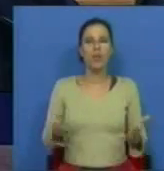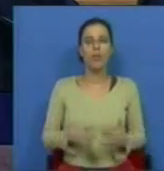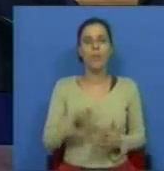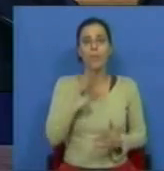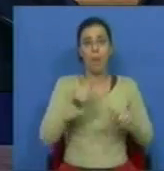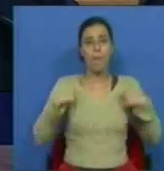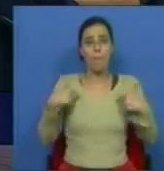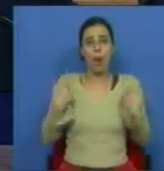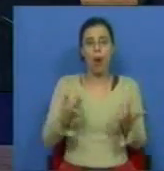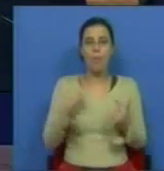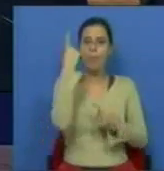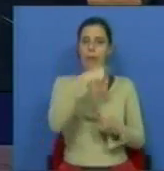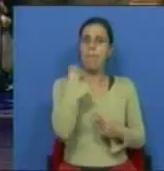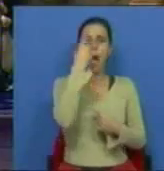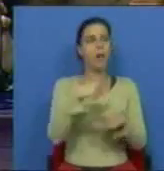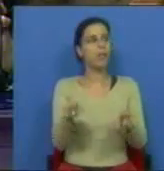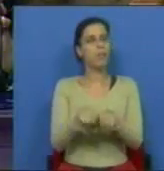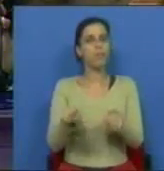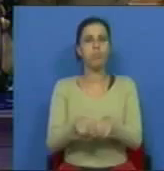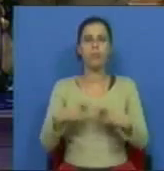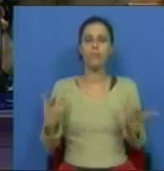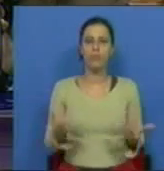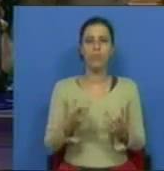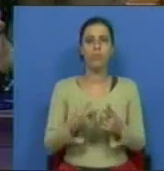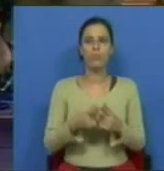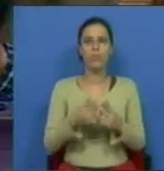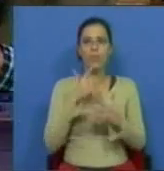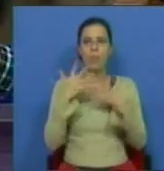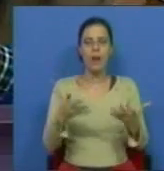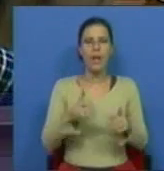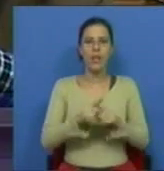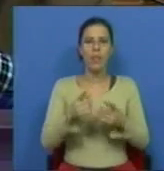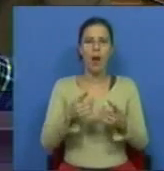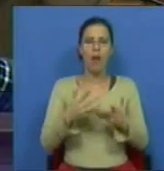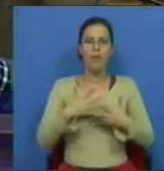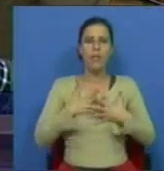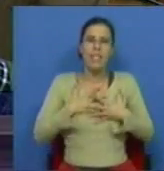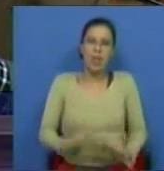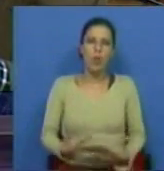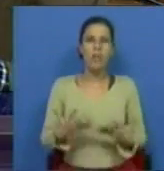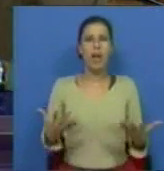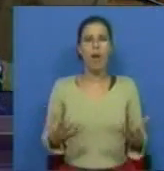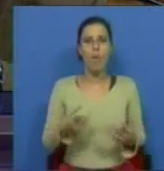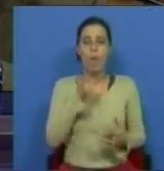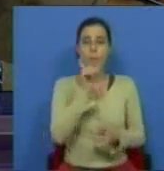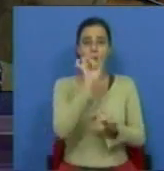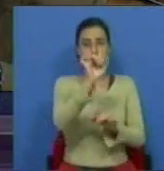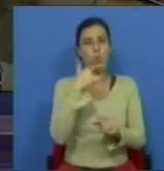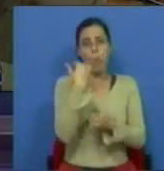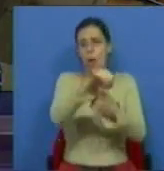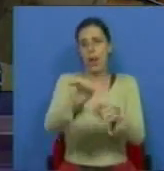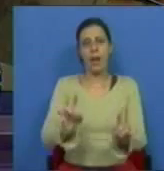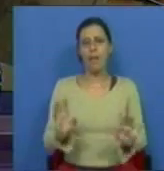palavras suas, imagens de uma, deu-nos conta de uma grande saturação, palavra sua, não a pode negar,